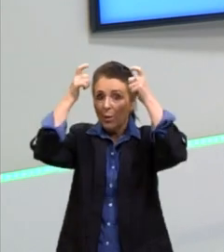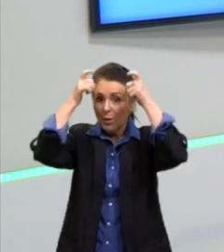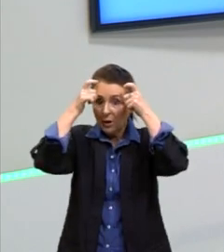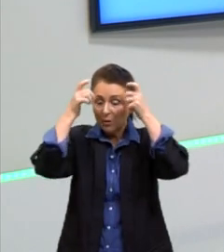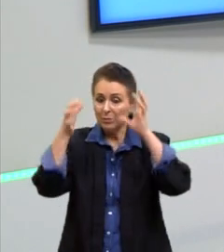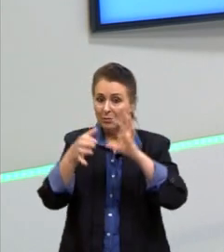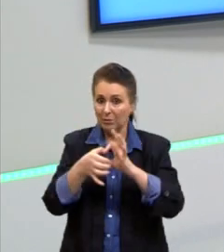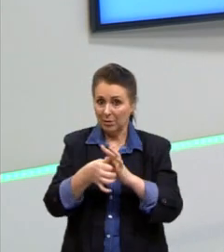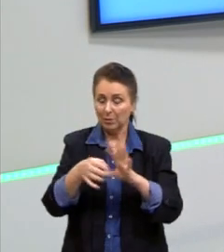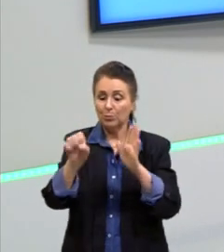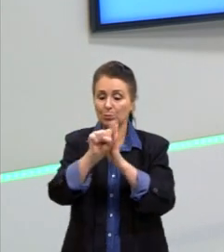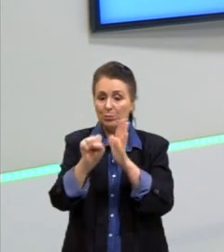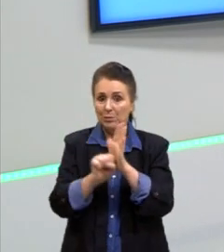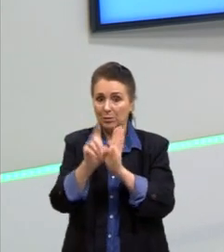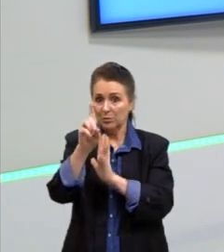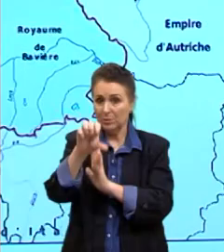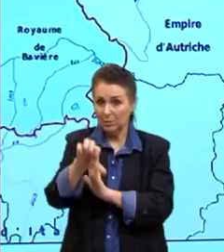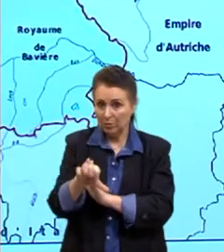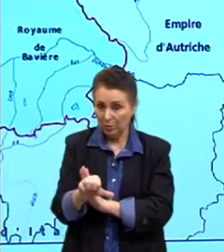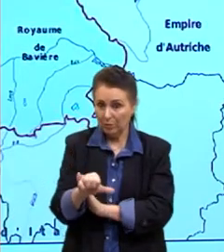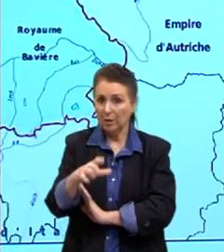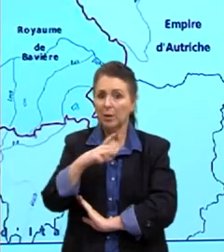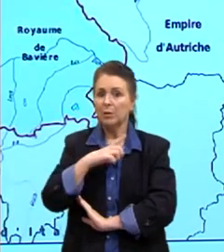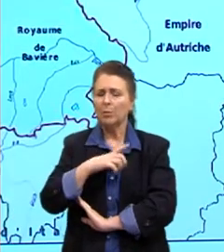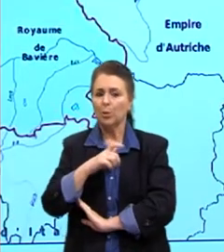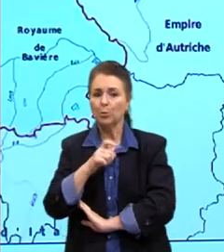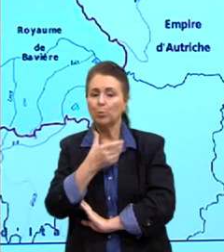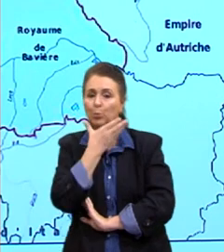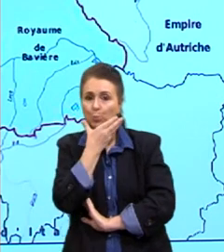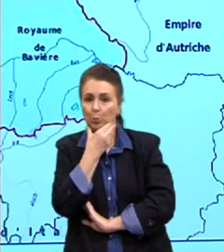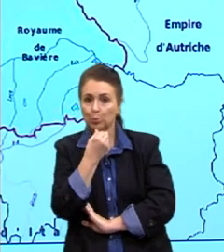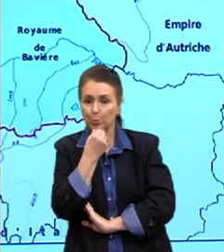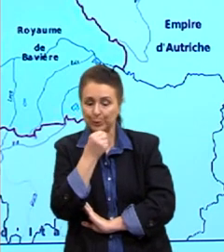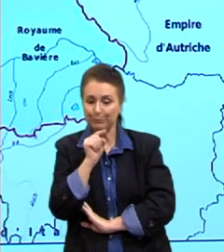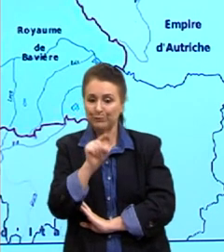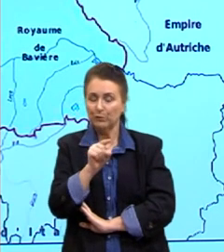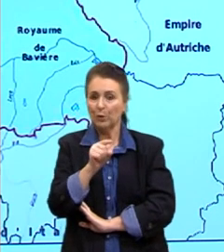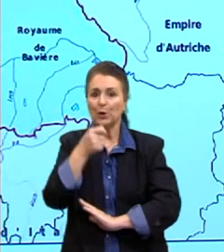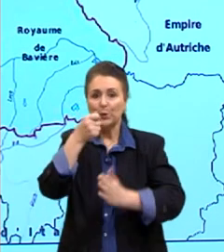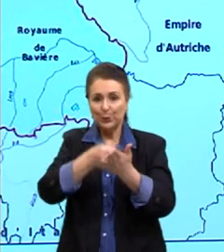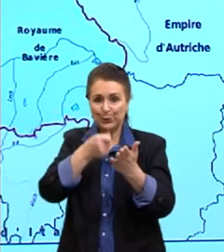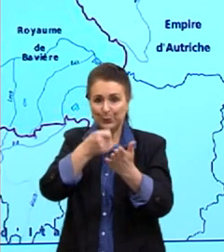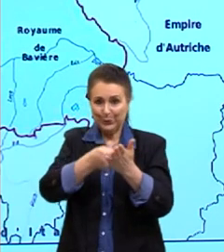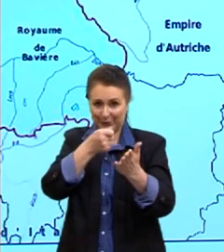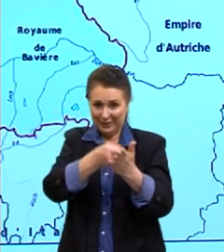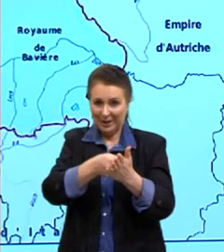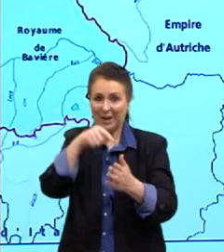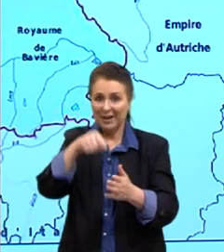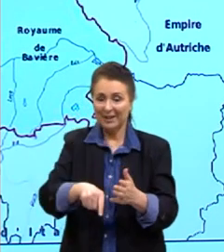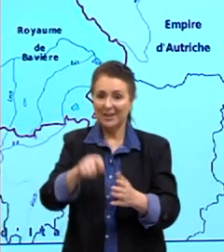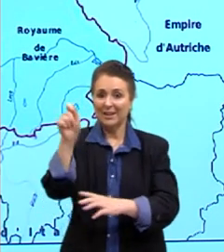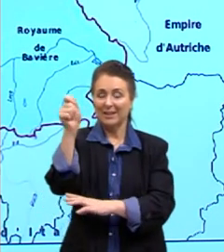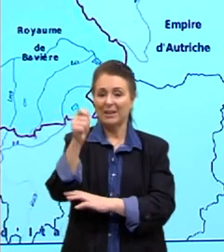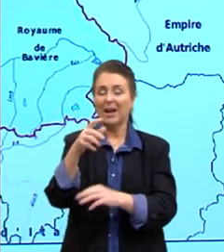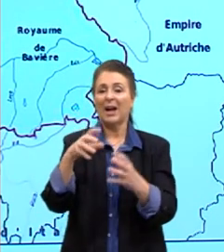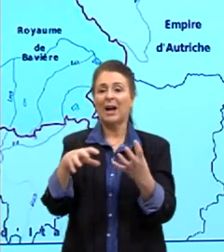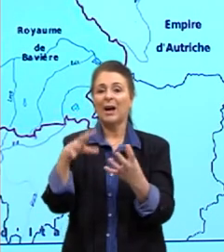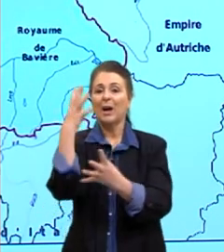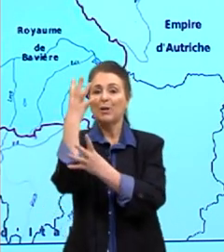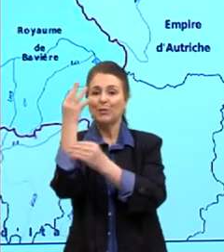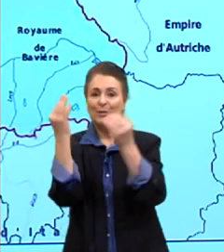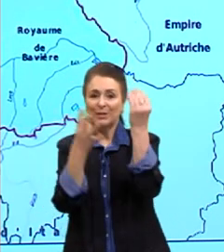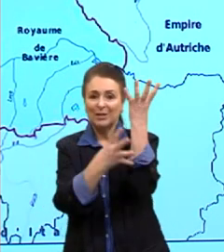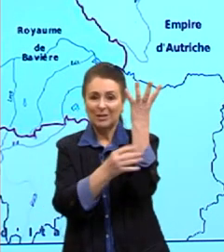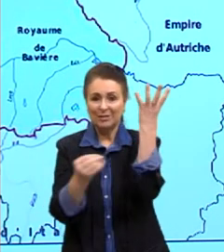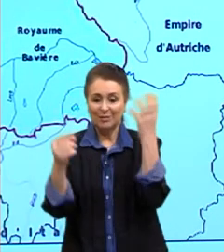XIX. Tem um cara que veio aqui lutar, da Revolta Farroupilha, que também